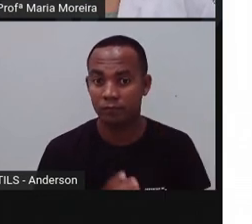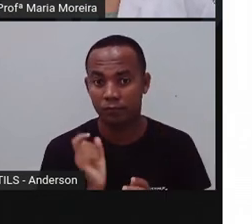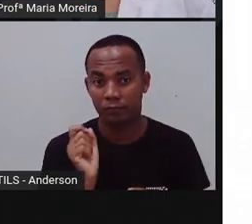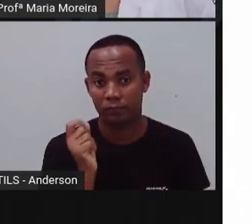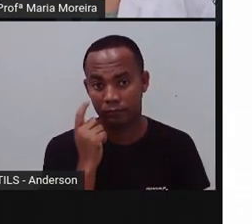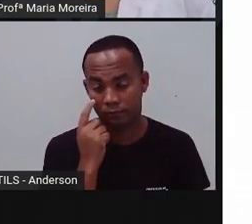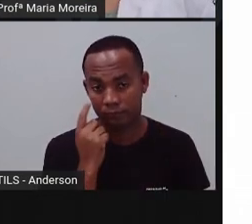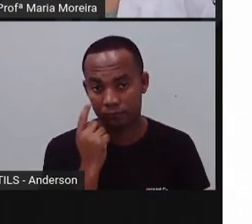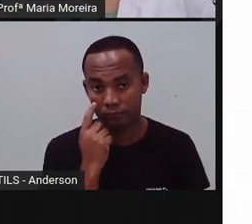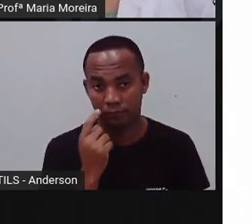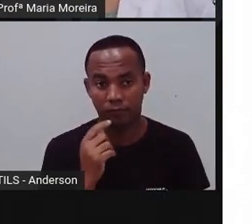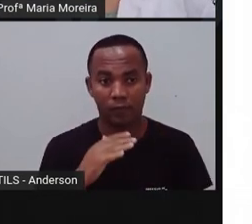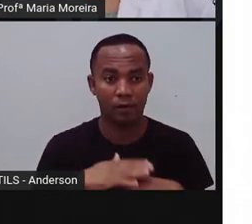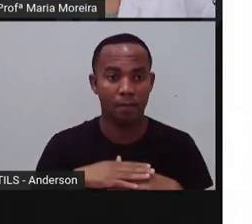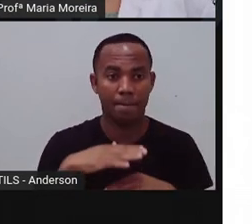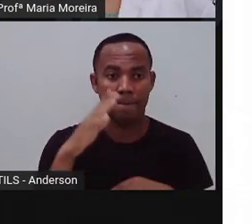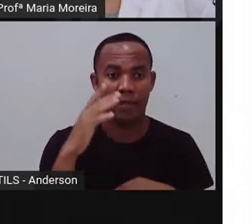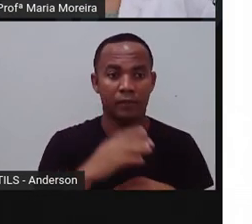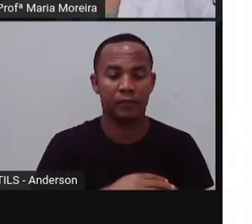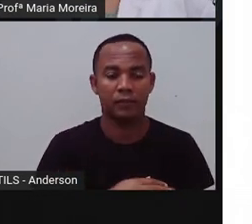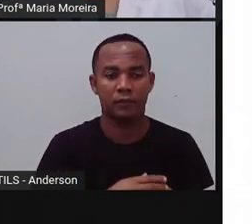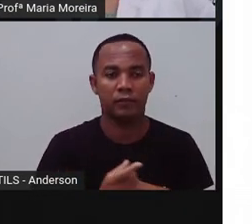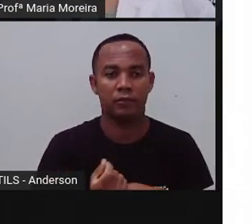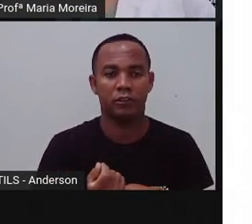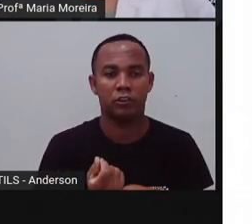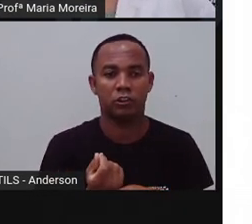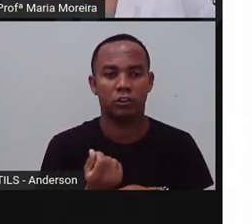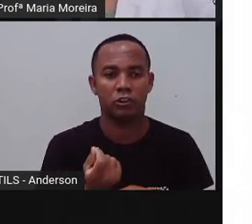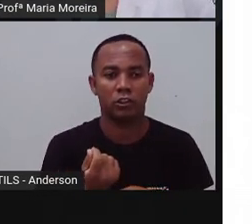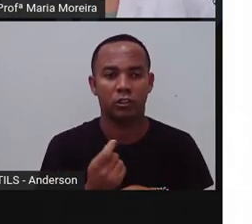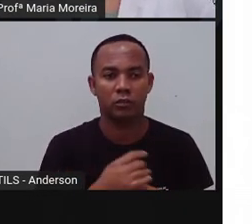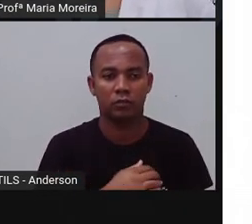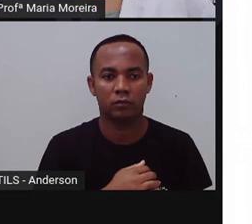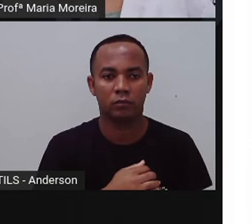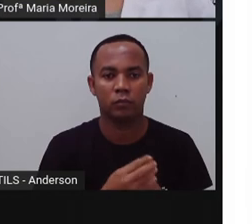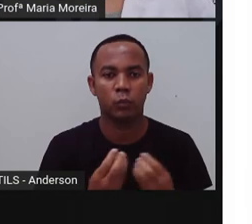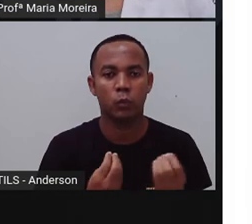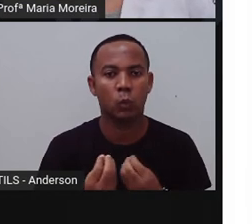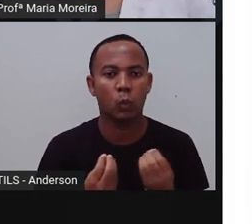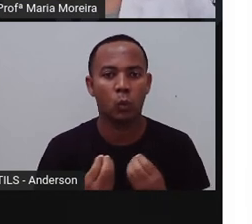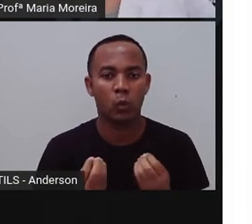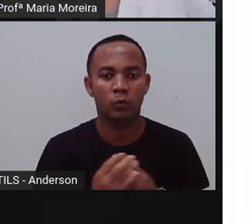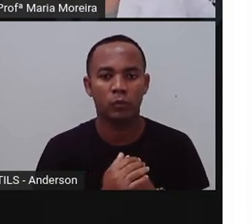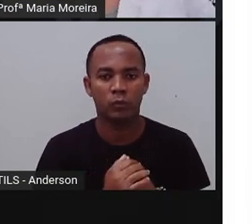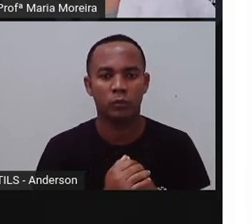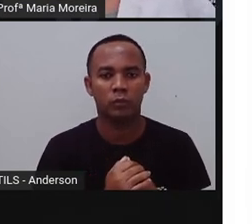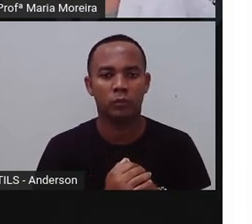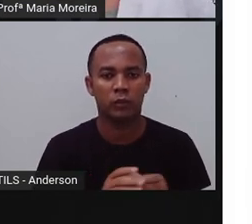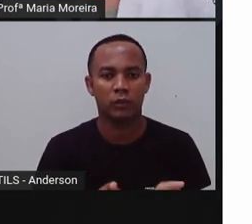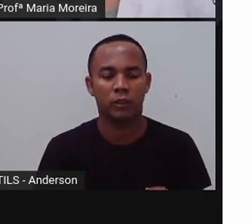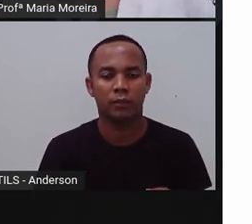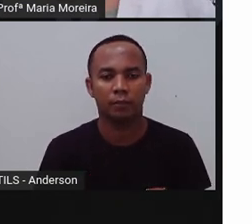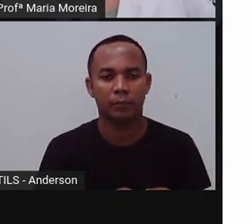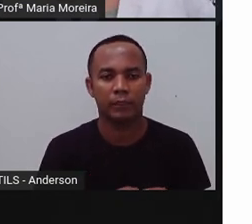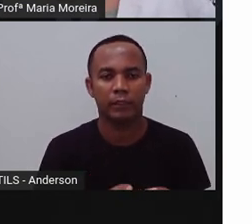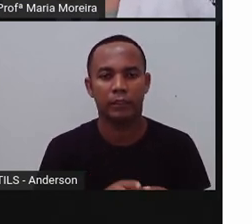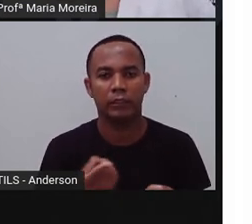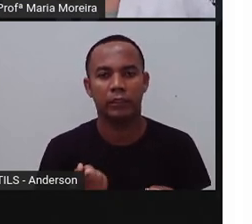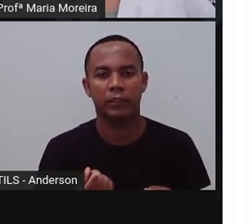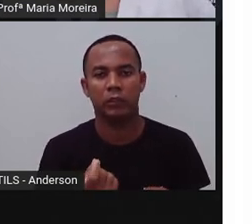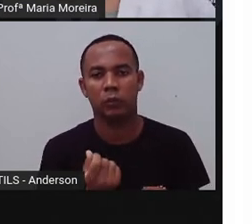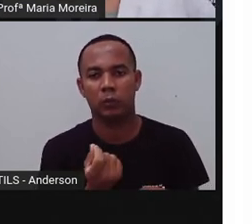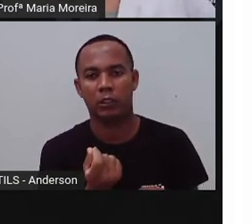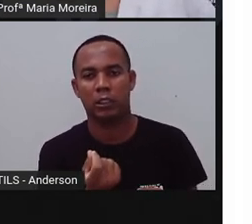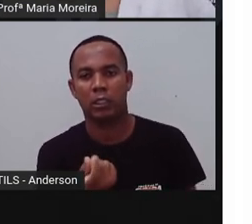Dessas instituições aumentaria, gerando mais riqueza, né? Embora essa mesma riqueza não seja para o